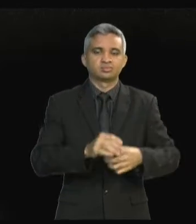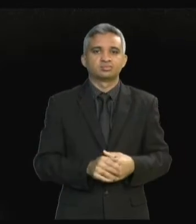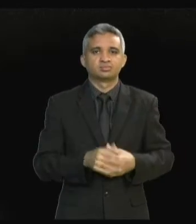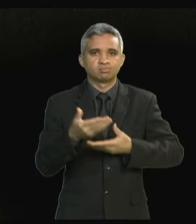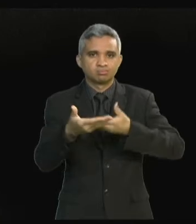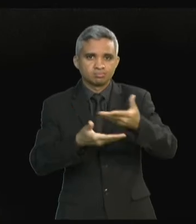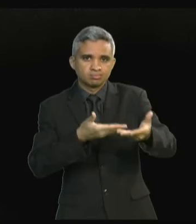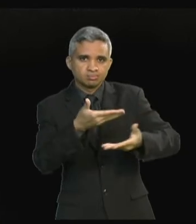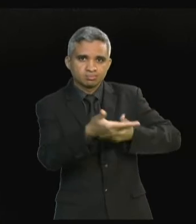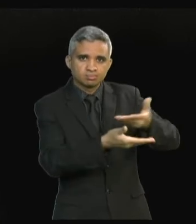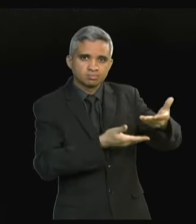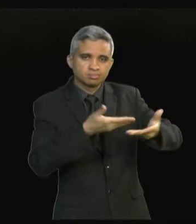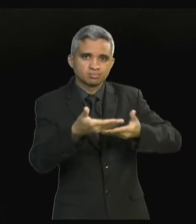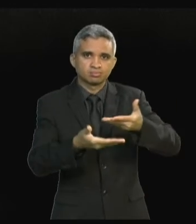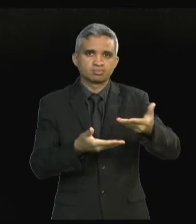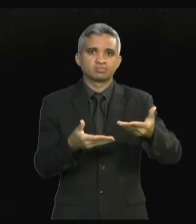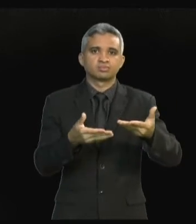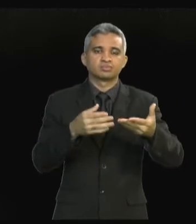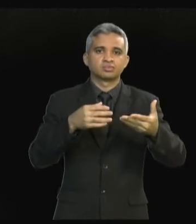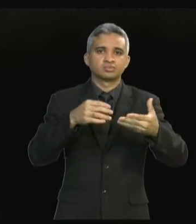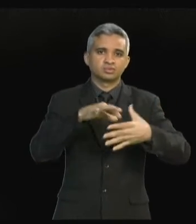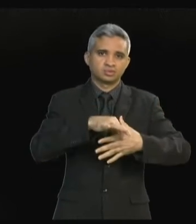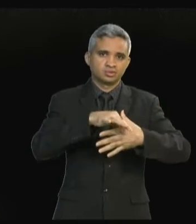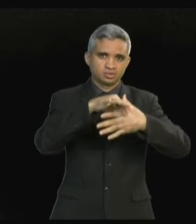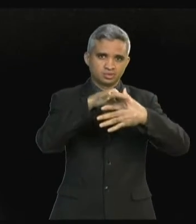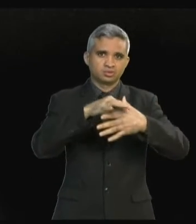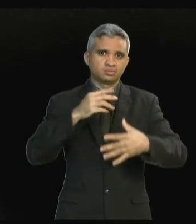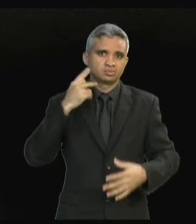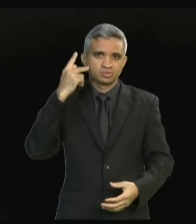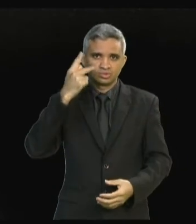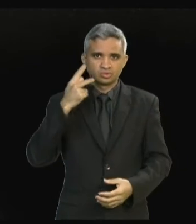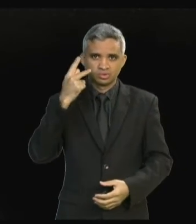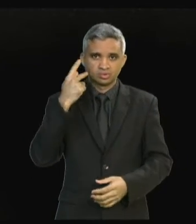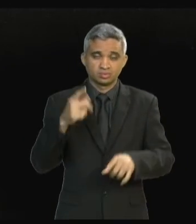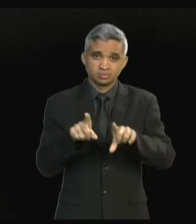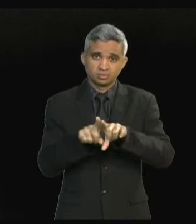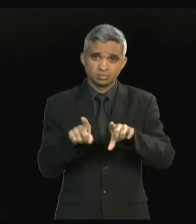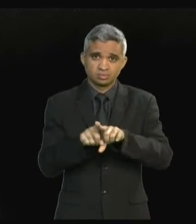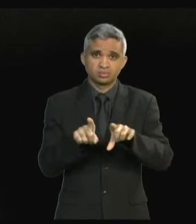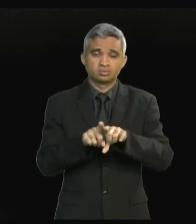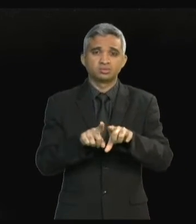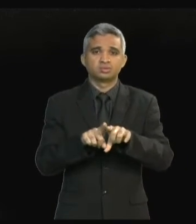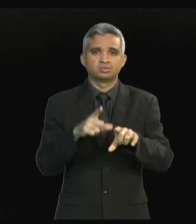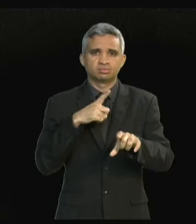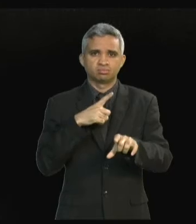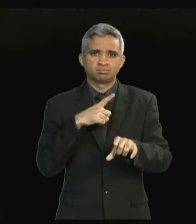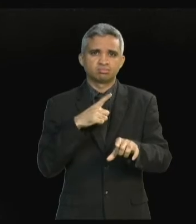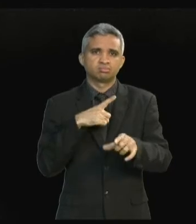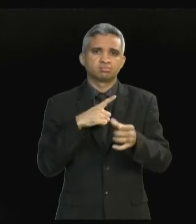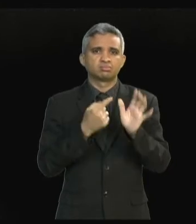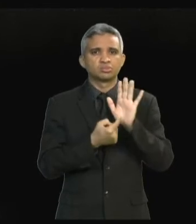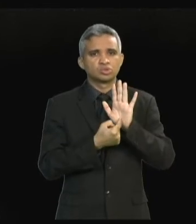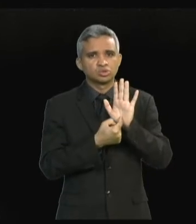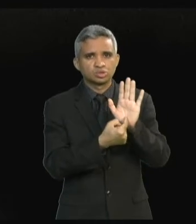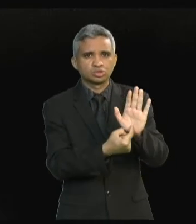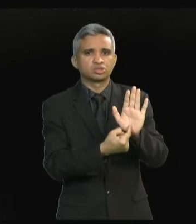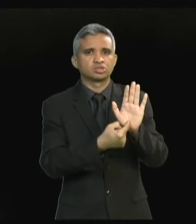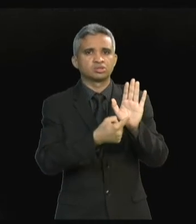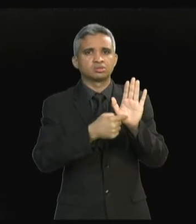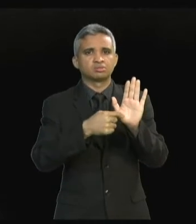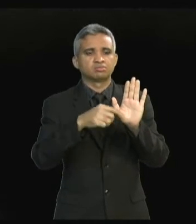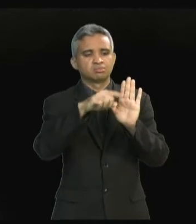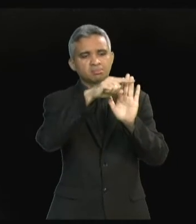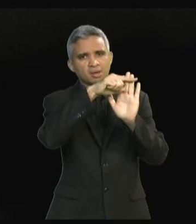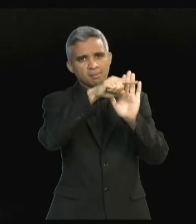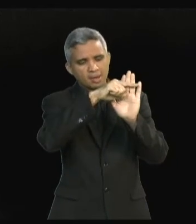classe política e também com os gestores, para poder expor quais os projetos que o governo do Estado tem para a